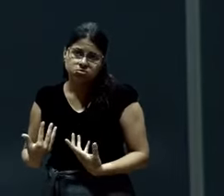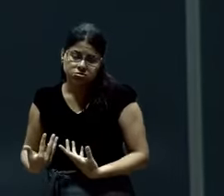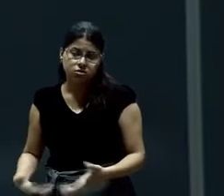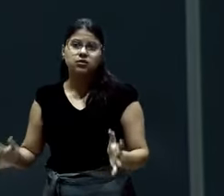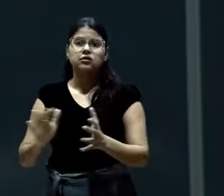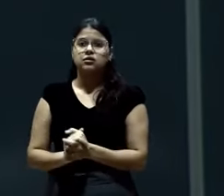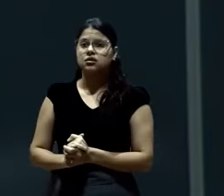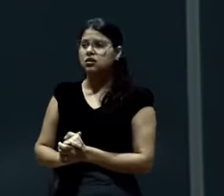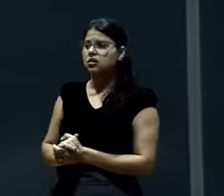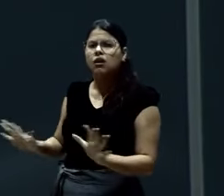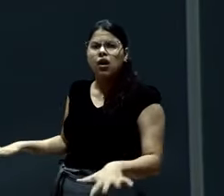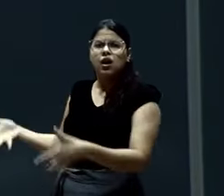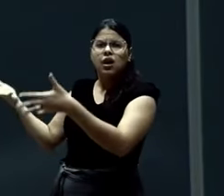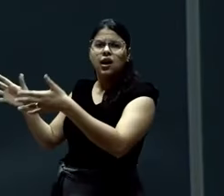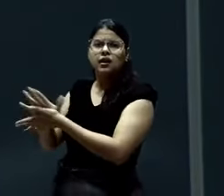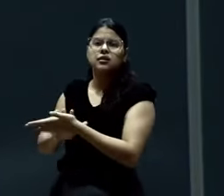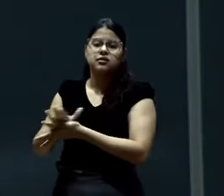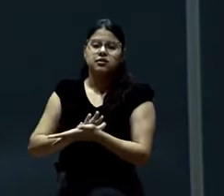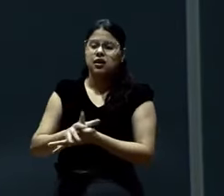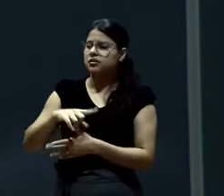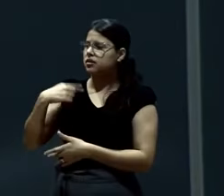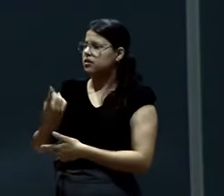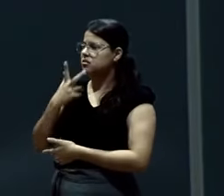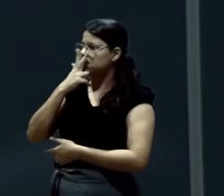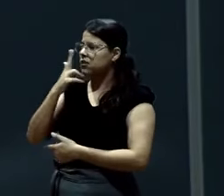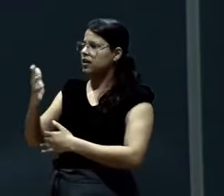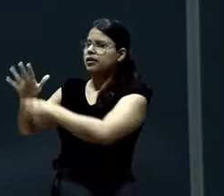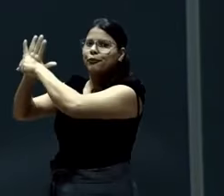Ao invés de encorajarmos, desencorajamos.